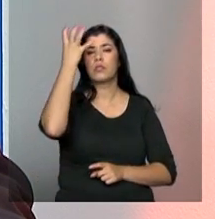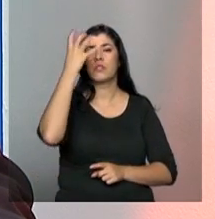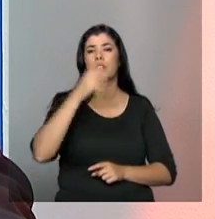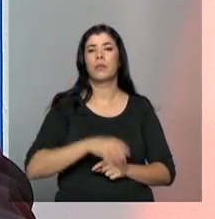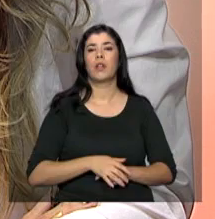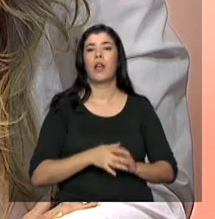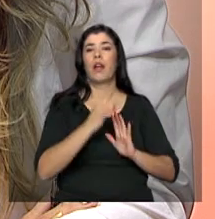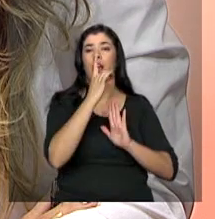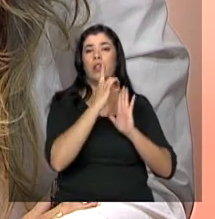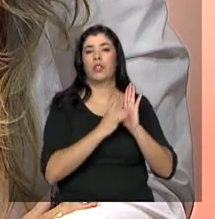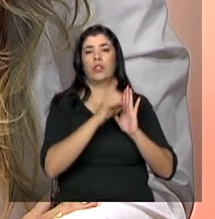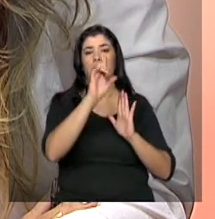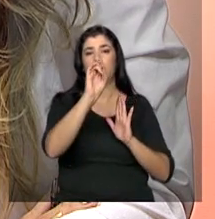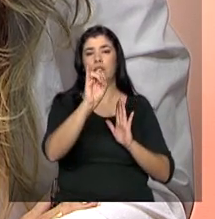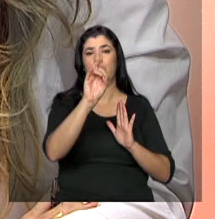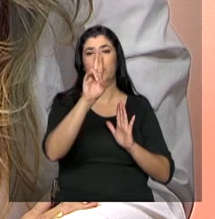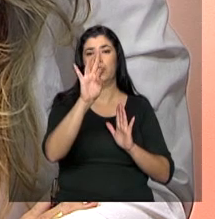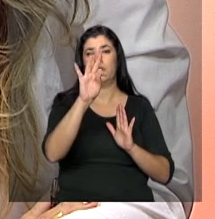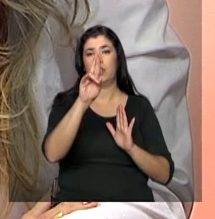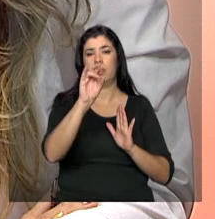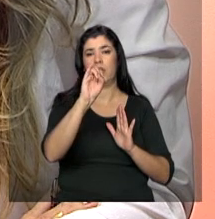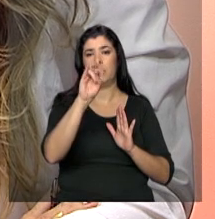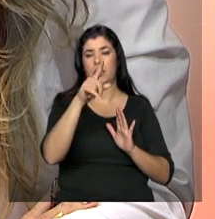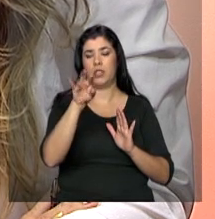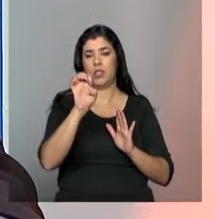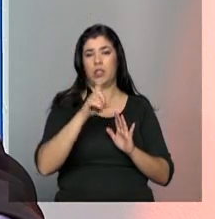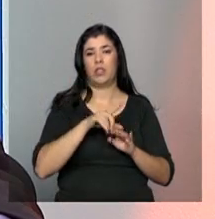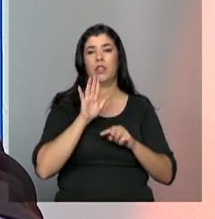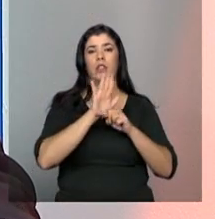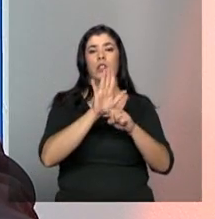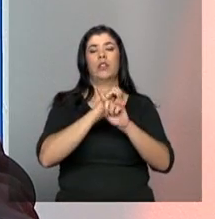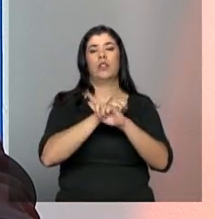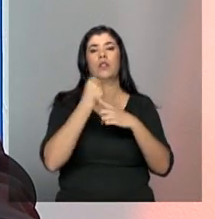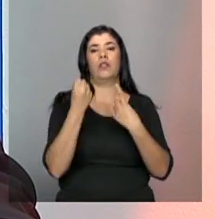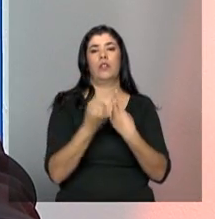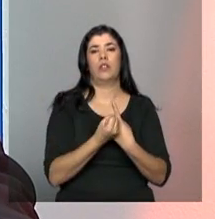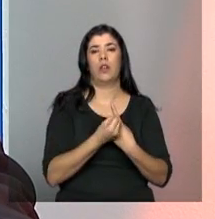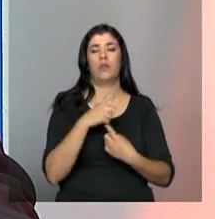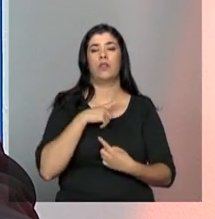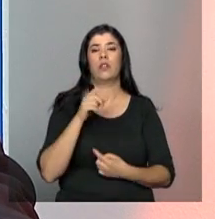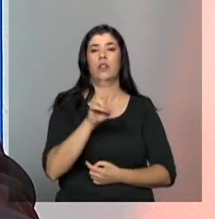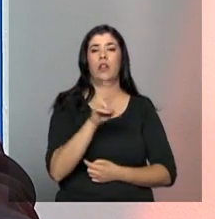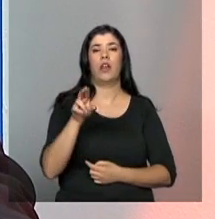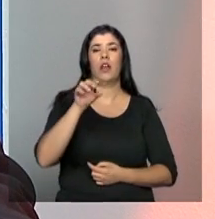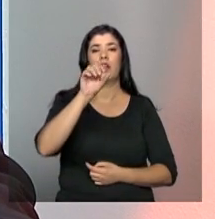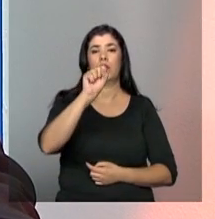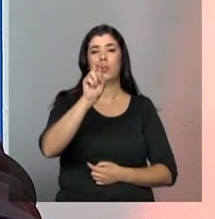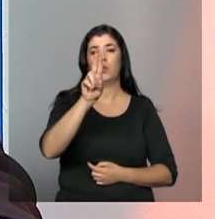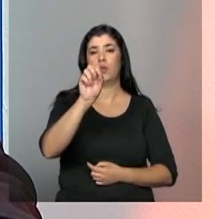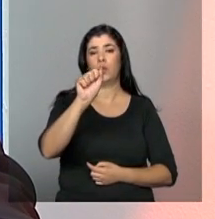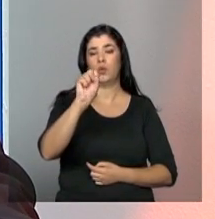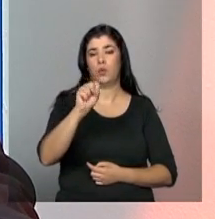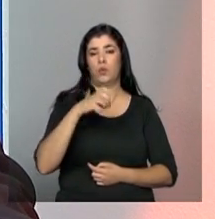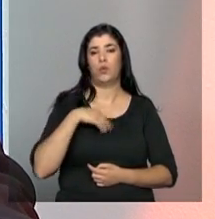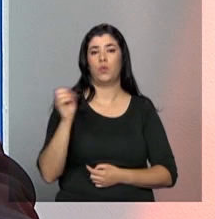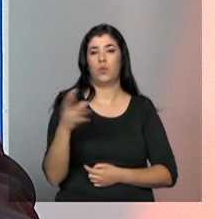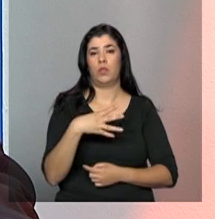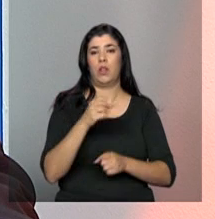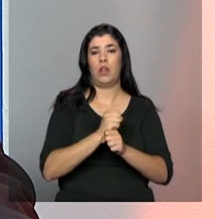expostas. A norma operacional básica do Sistema Único da Assistência Social, NOB SUAS, ela apontou que ela é de 2012,